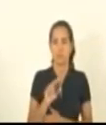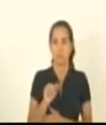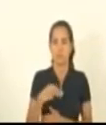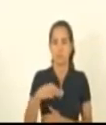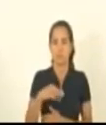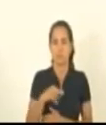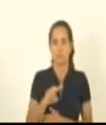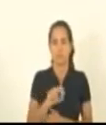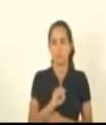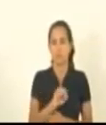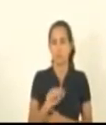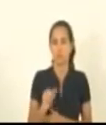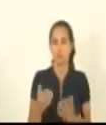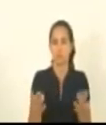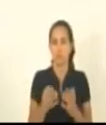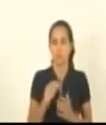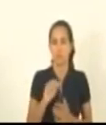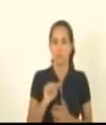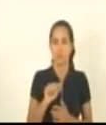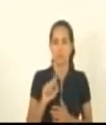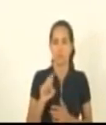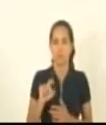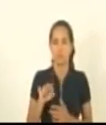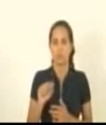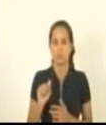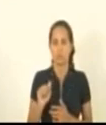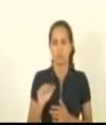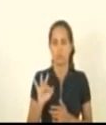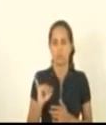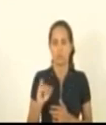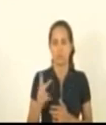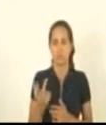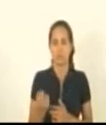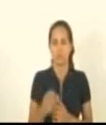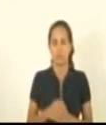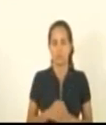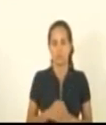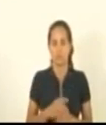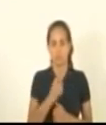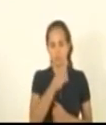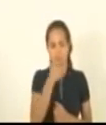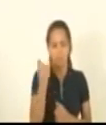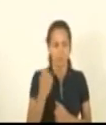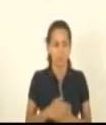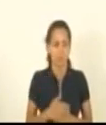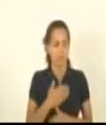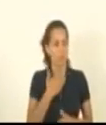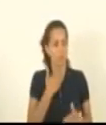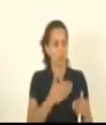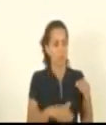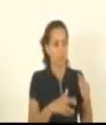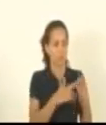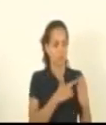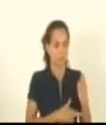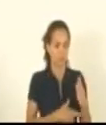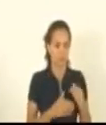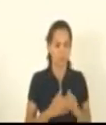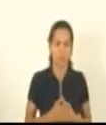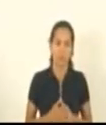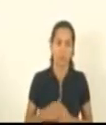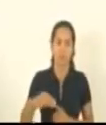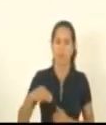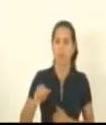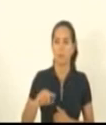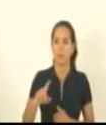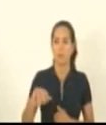deputado Alcântaro Filho. Contrário. Deputado Capitão São. Contrário ao relatório, senhor presidente. Deputado Mazinho